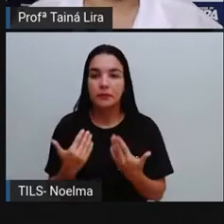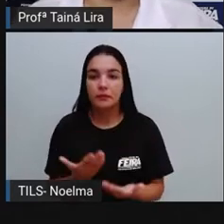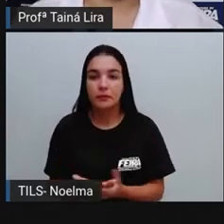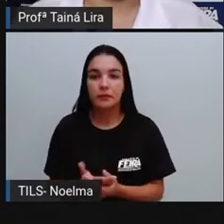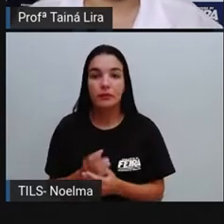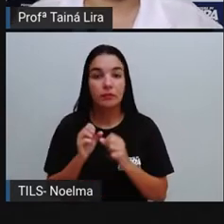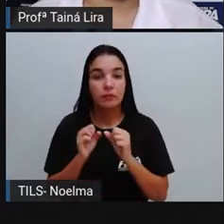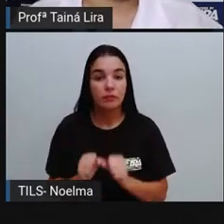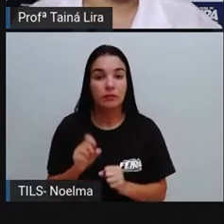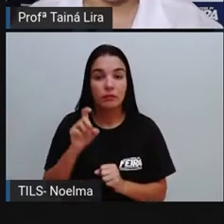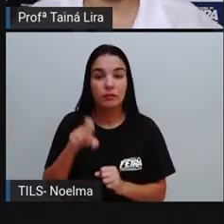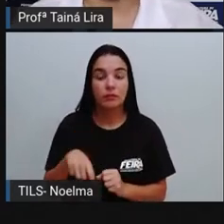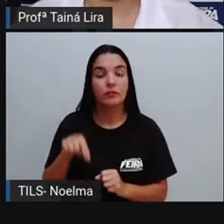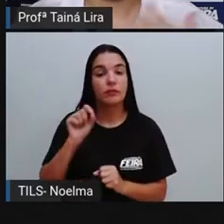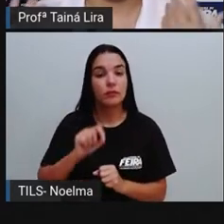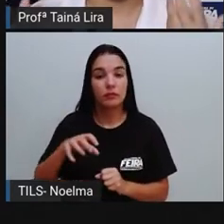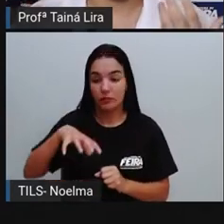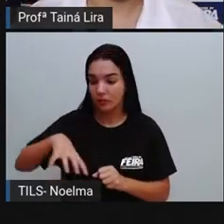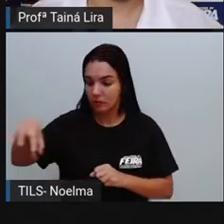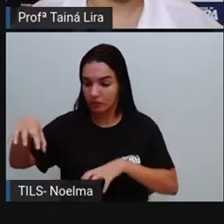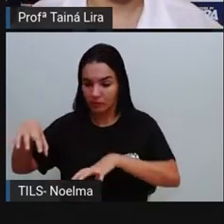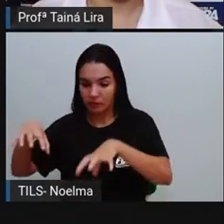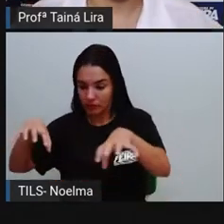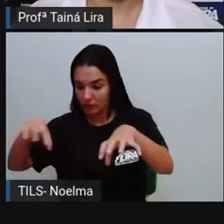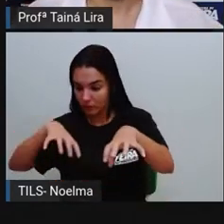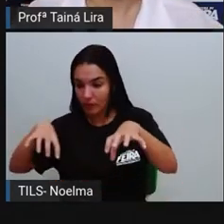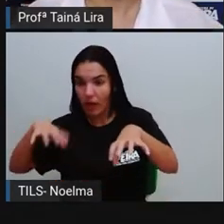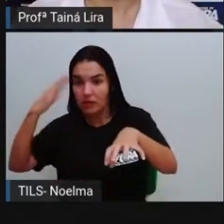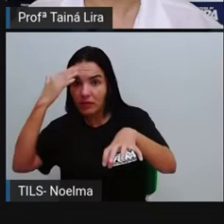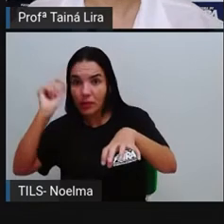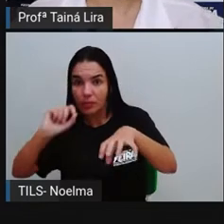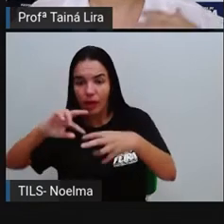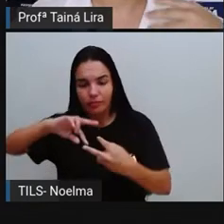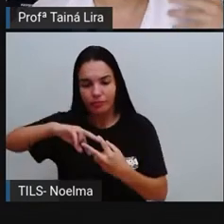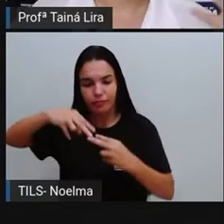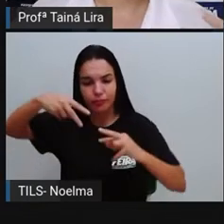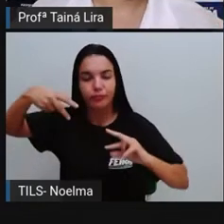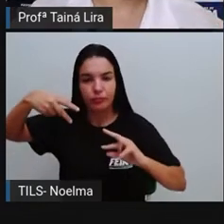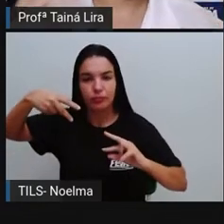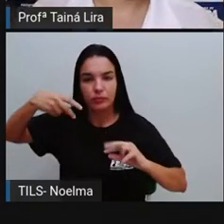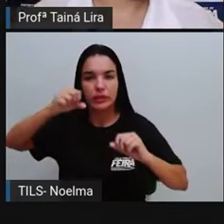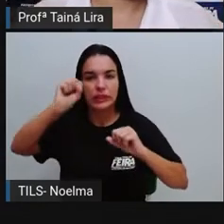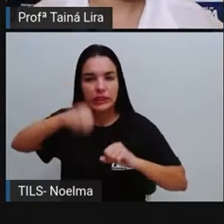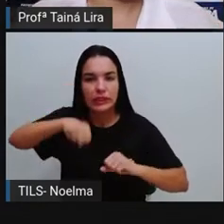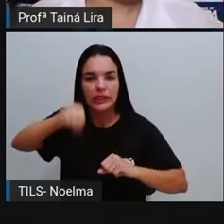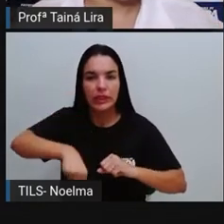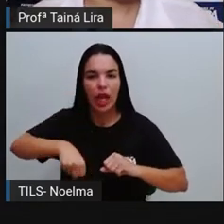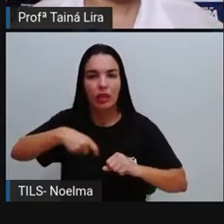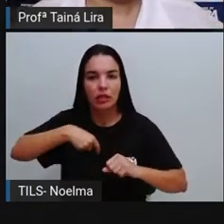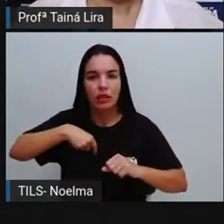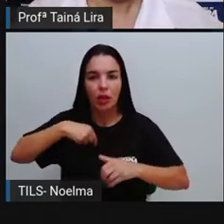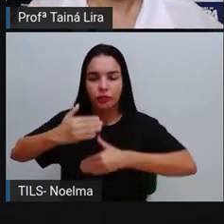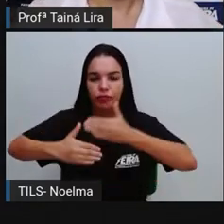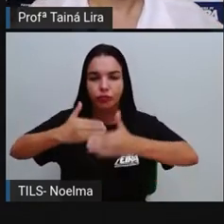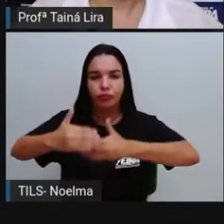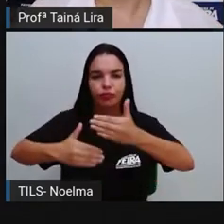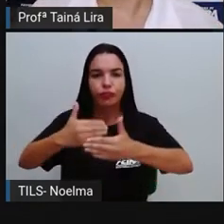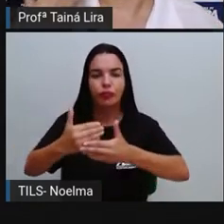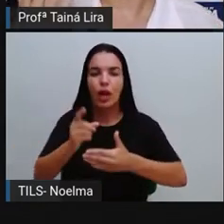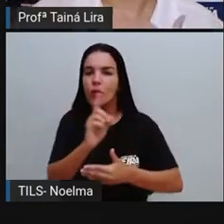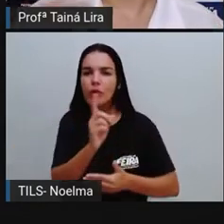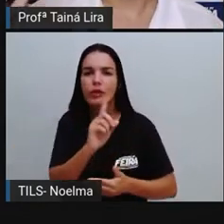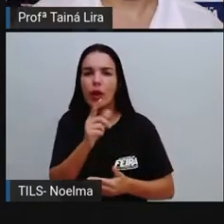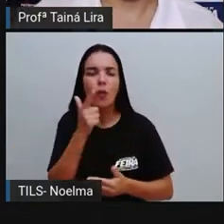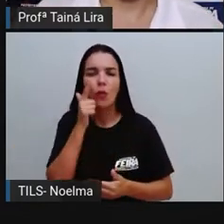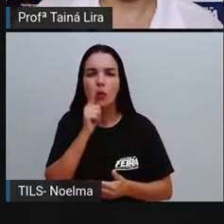podem ser, né? Aqueles que podem ser reciclados vão passar por esse processo de reciclagem e os que